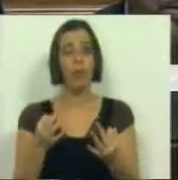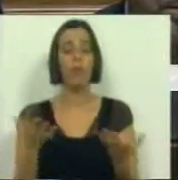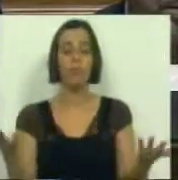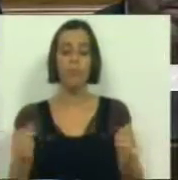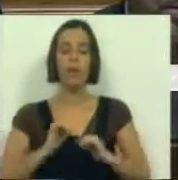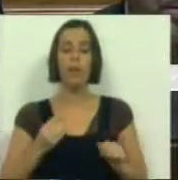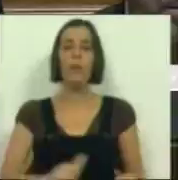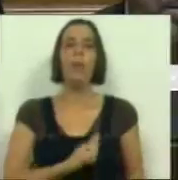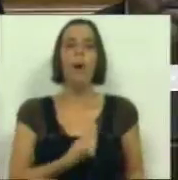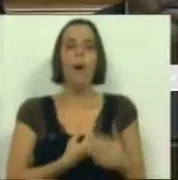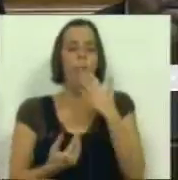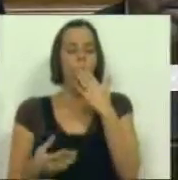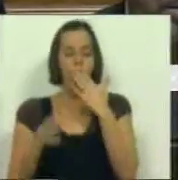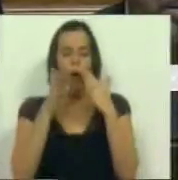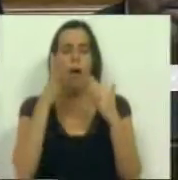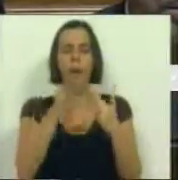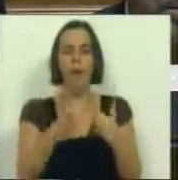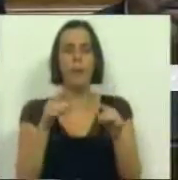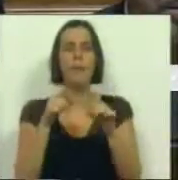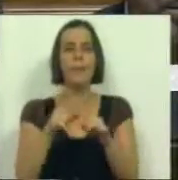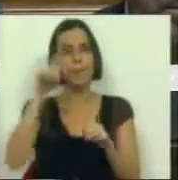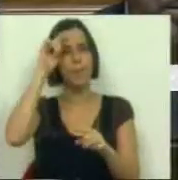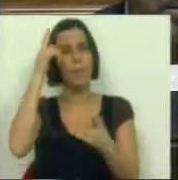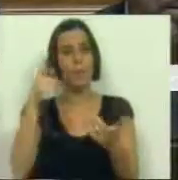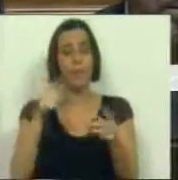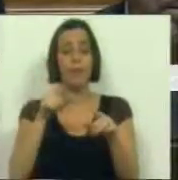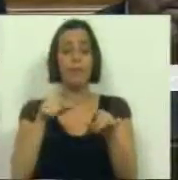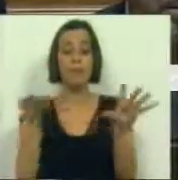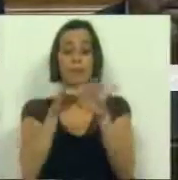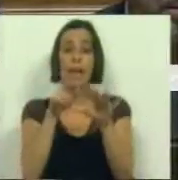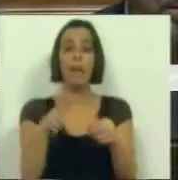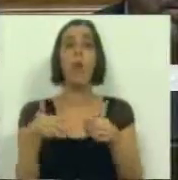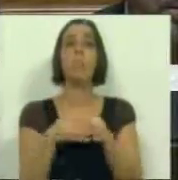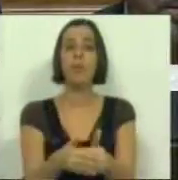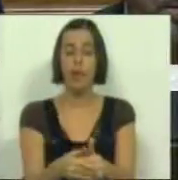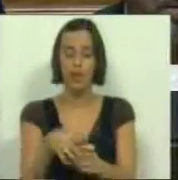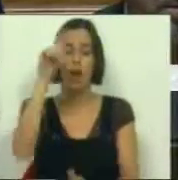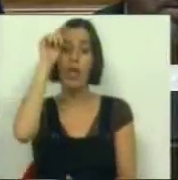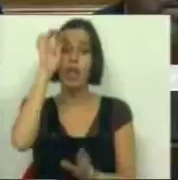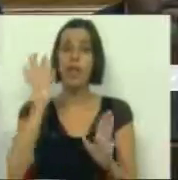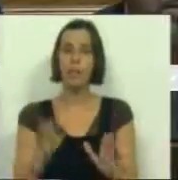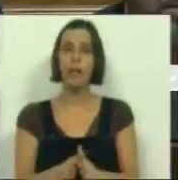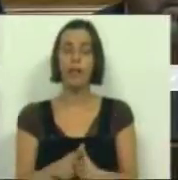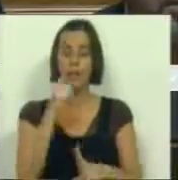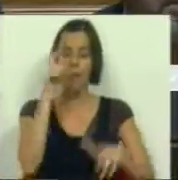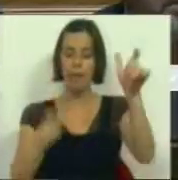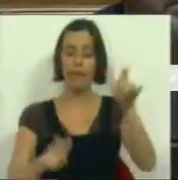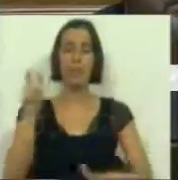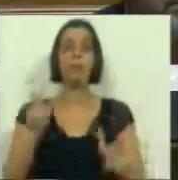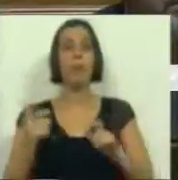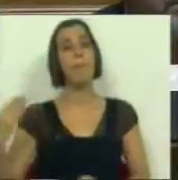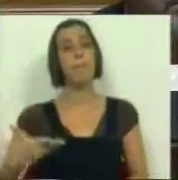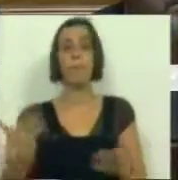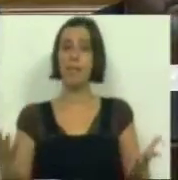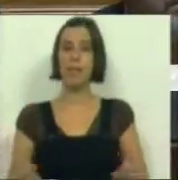as nossas preocupações dizem de facto respeito ao processo e ao respeito que as populações